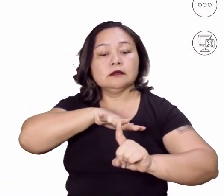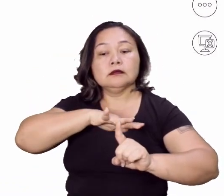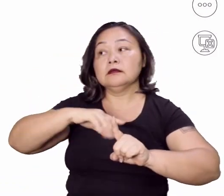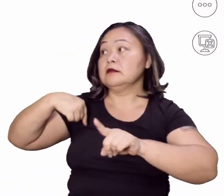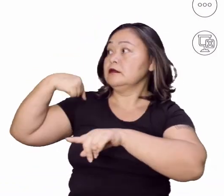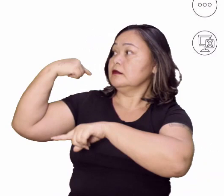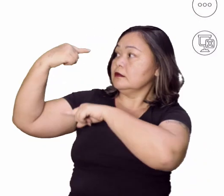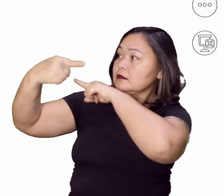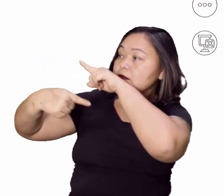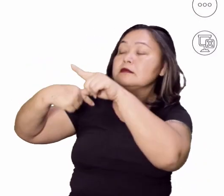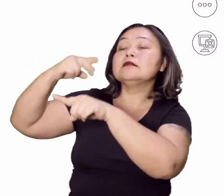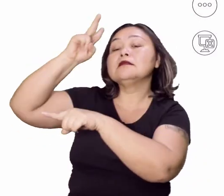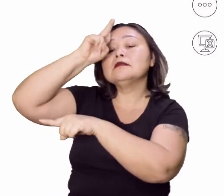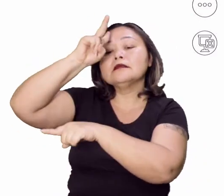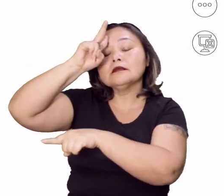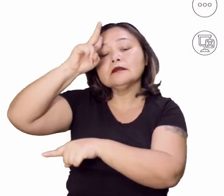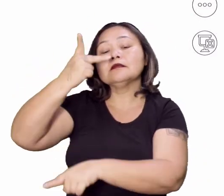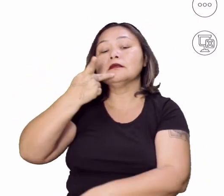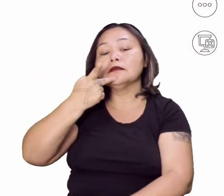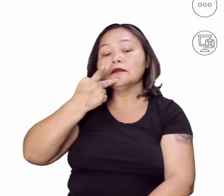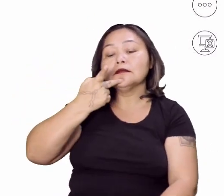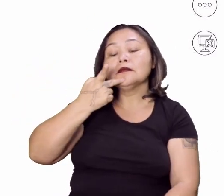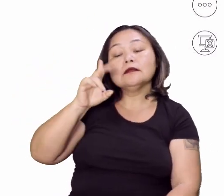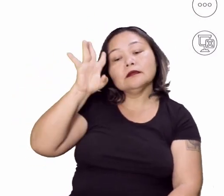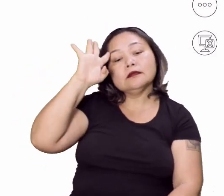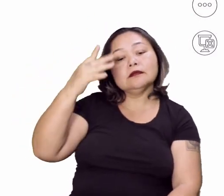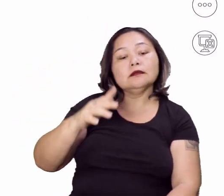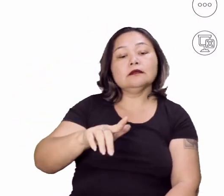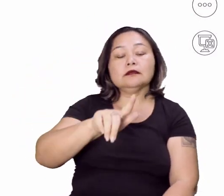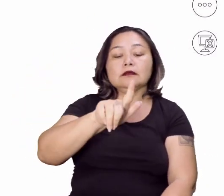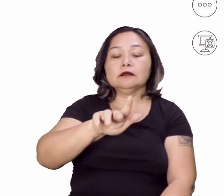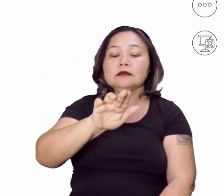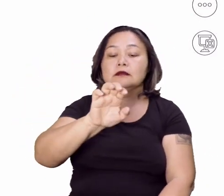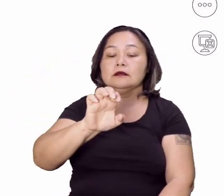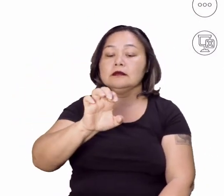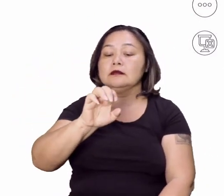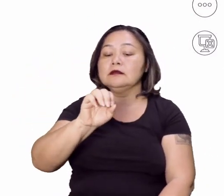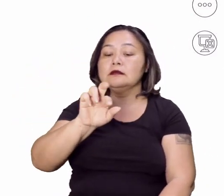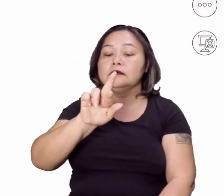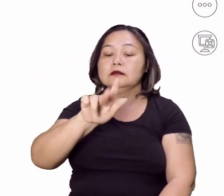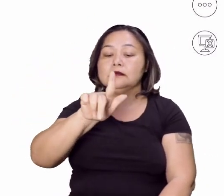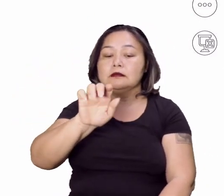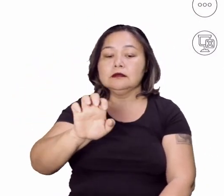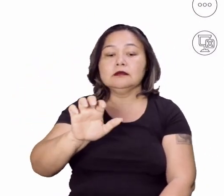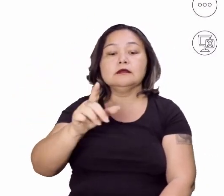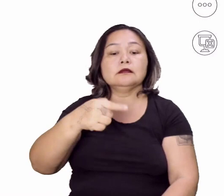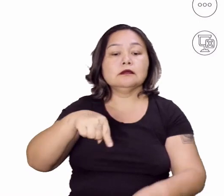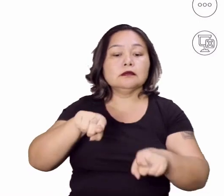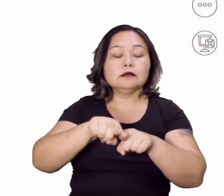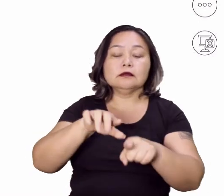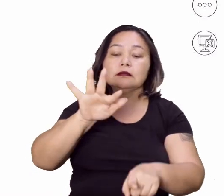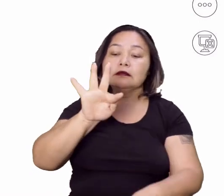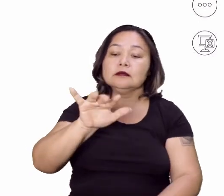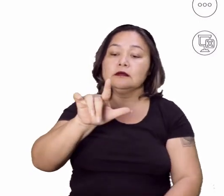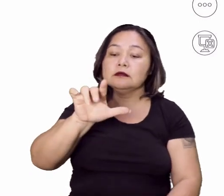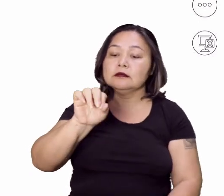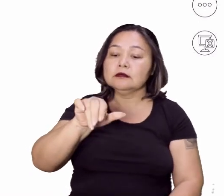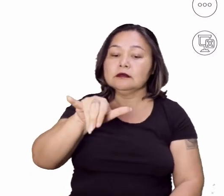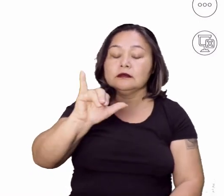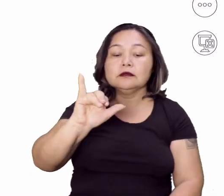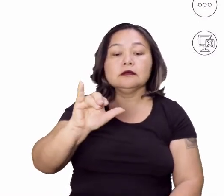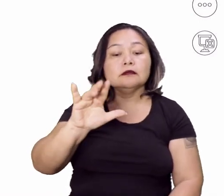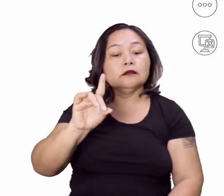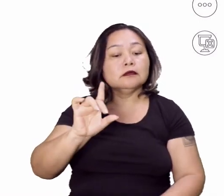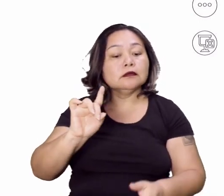Através da história, aí a gente falou do caso do George Floyd, 2020, nós falamos também sobre os